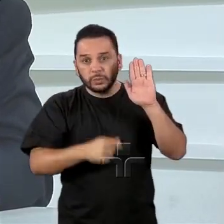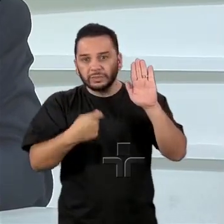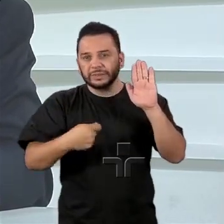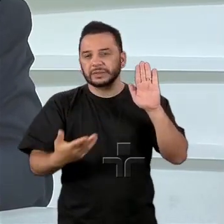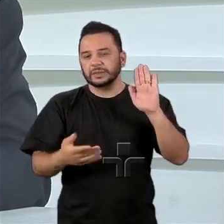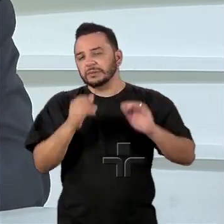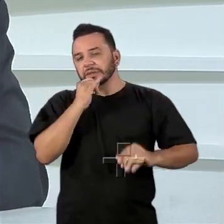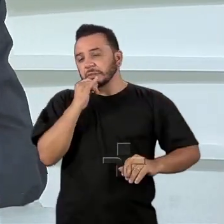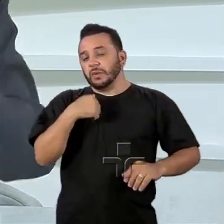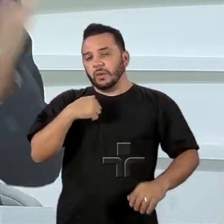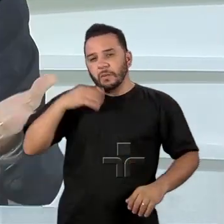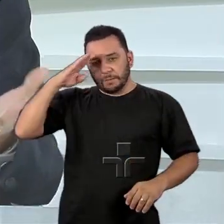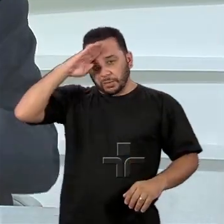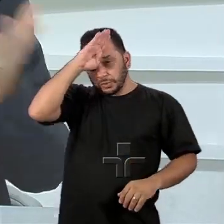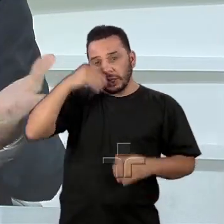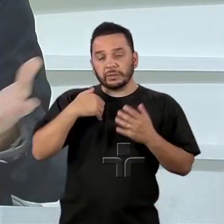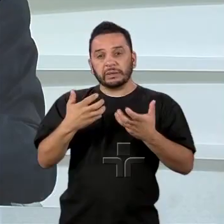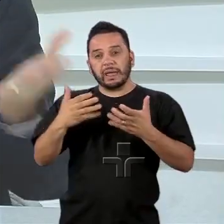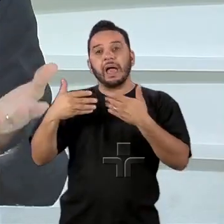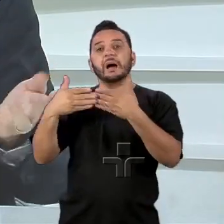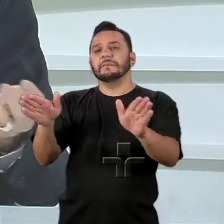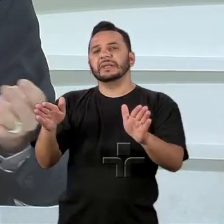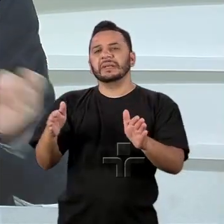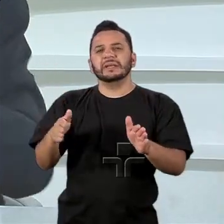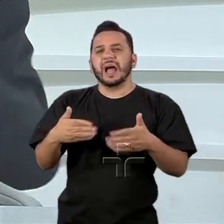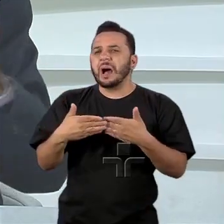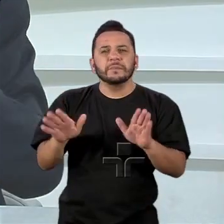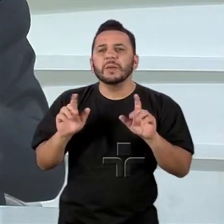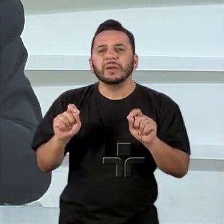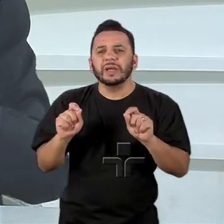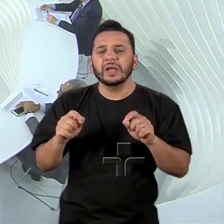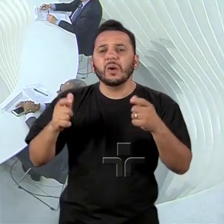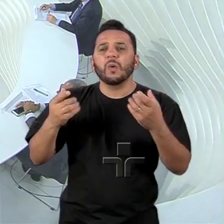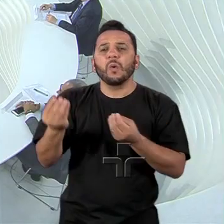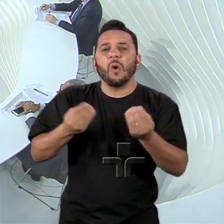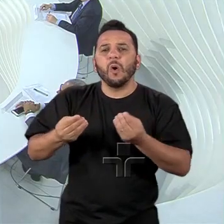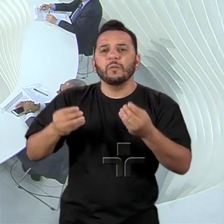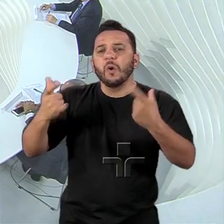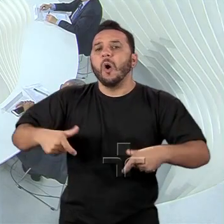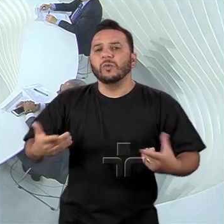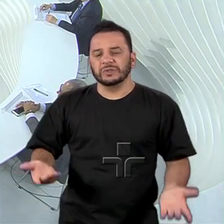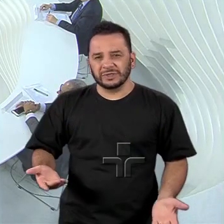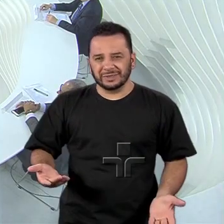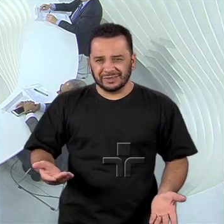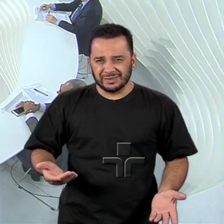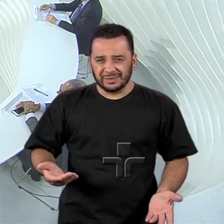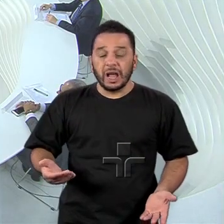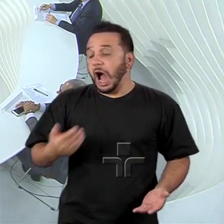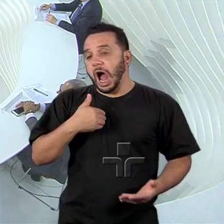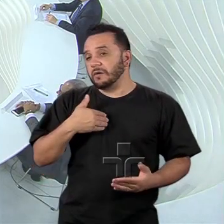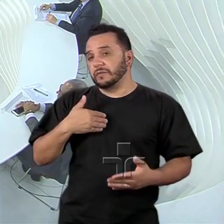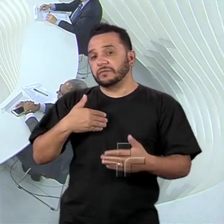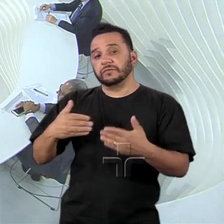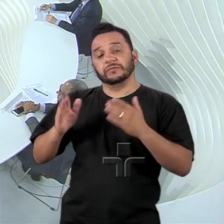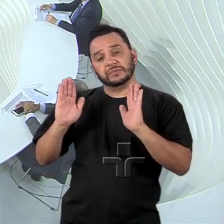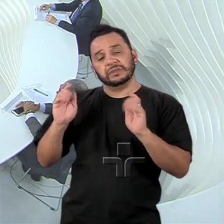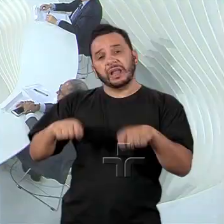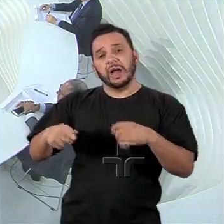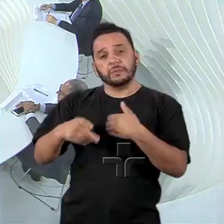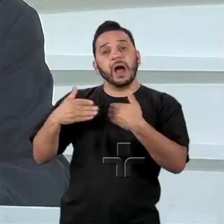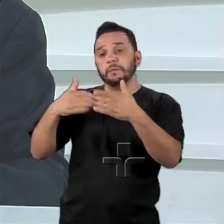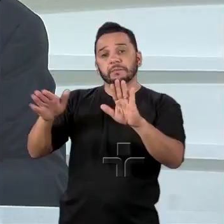Bolsonaro quer abrir. Abrir como? Onde? O mundo não está nessa onda de, ah, vamos abrir e tudo vai dar certo.